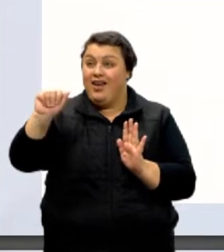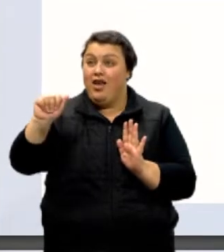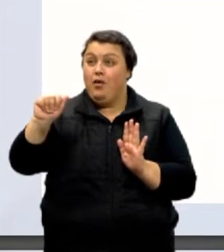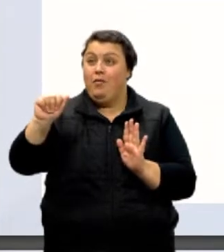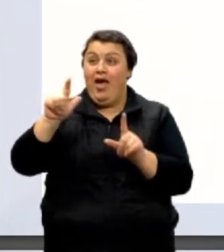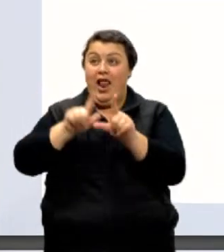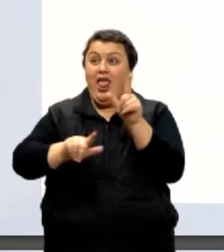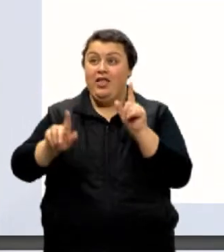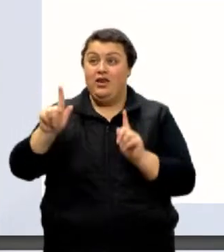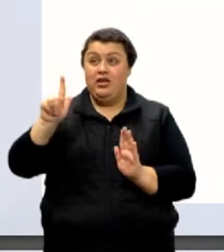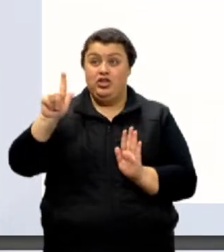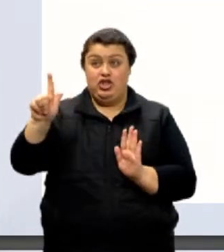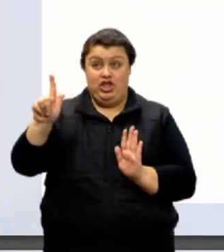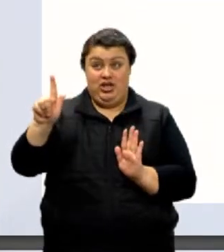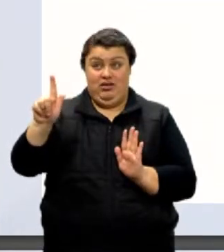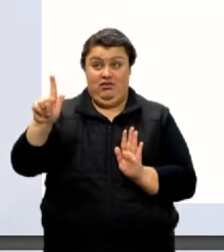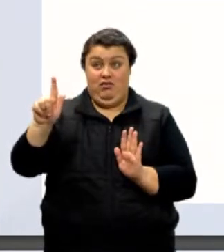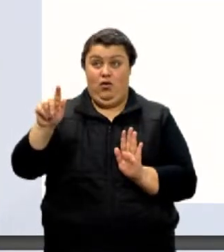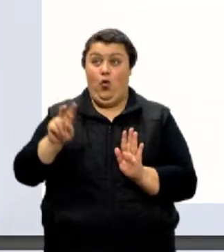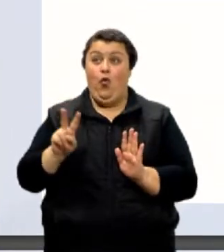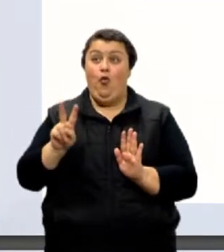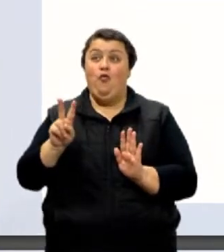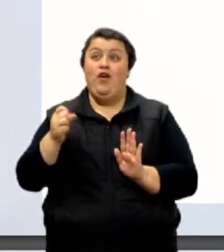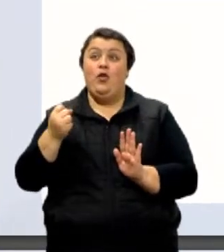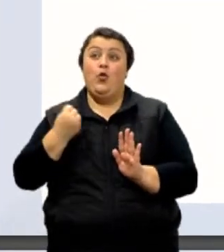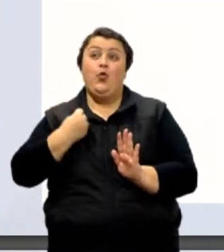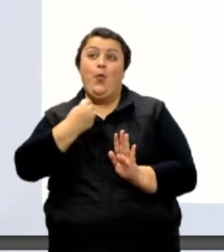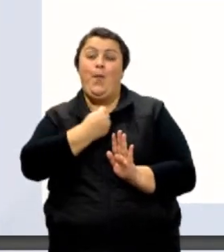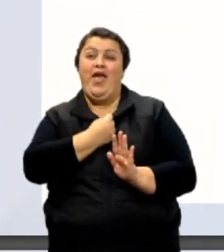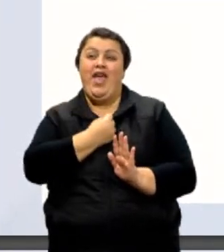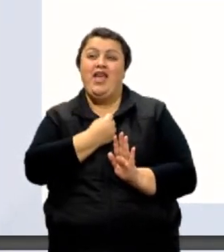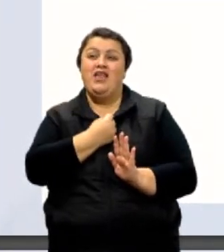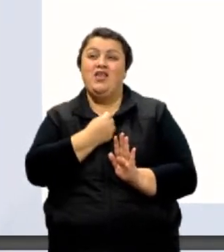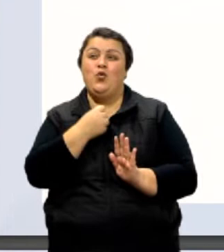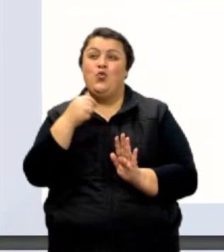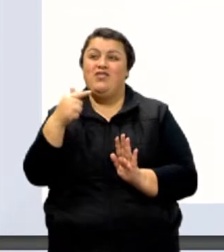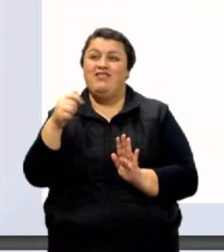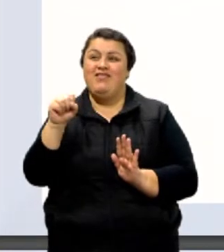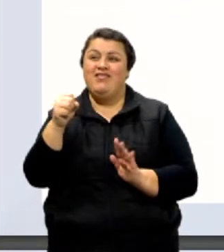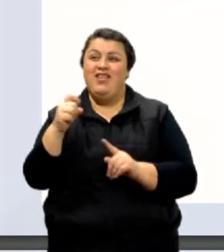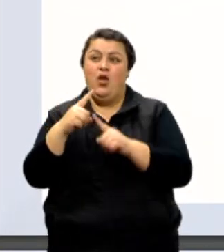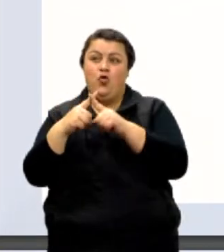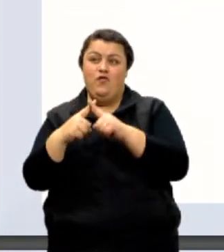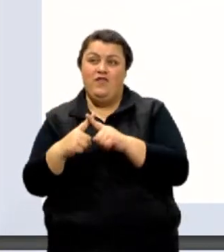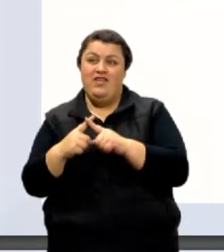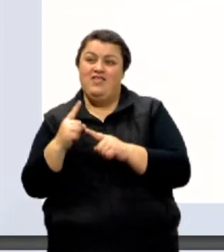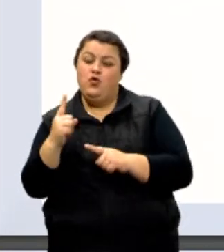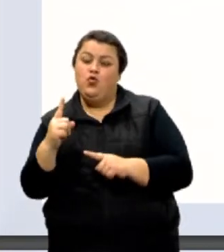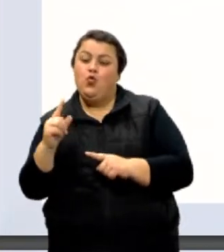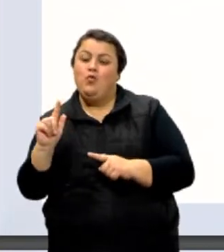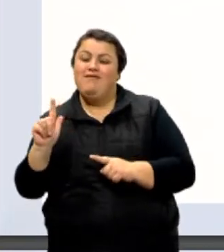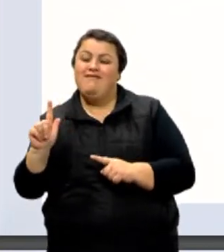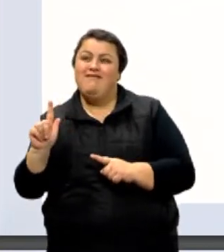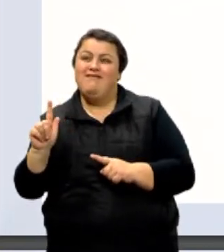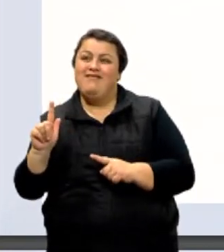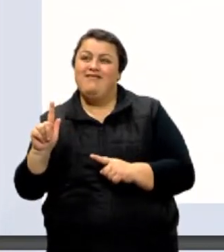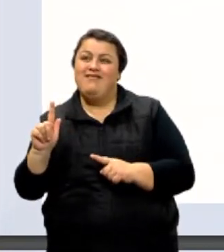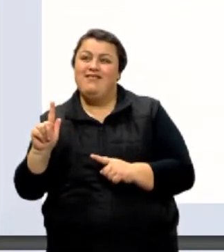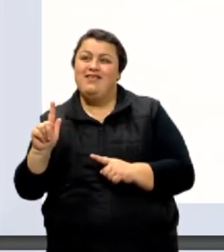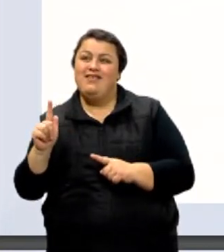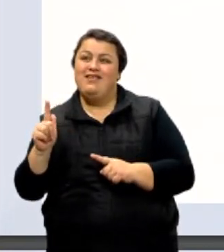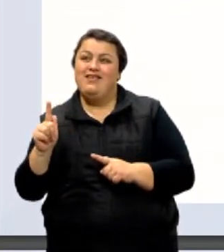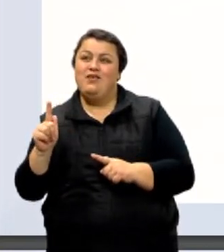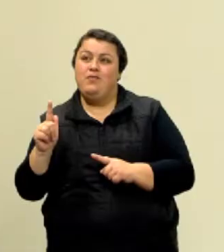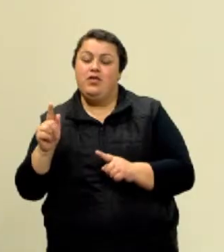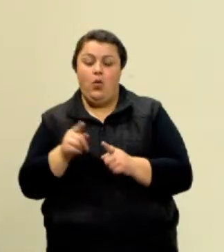porção de sal tem 78 vezes aquilo que nós chamamos um grama. Então, a